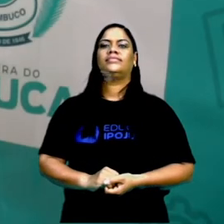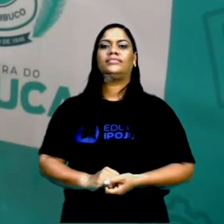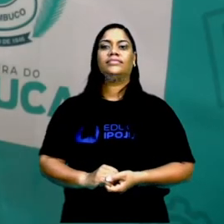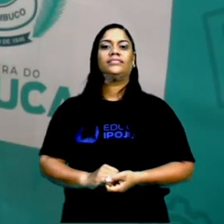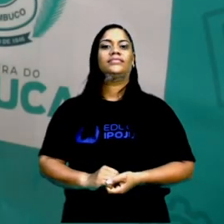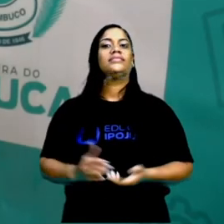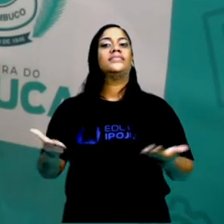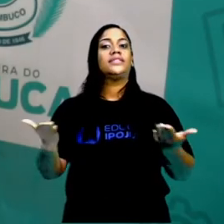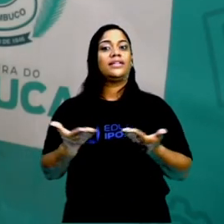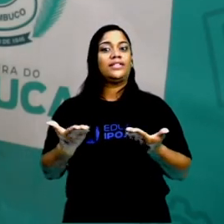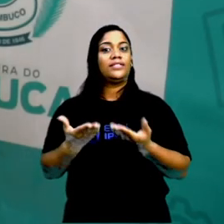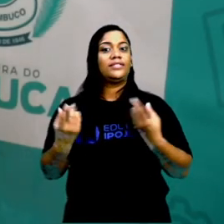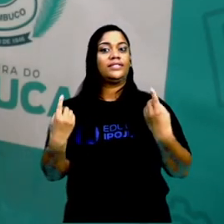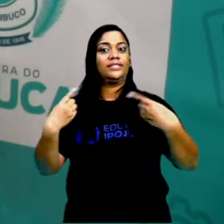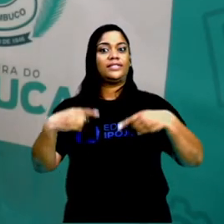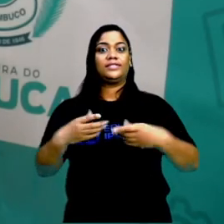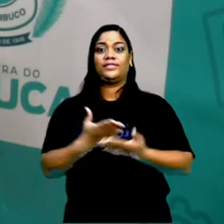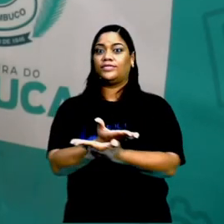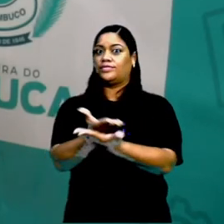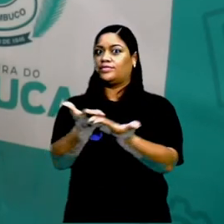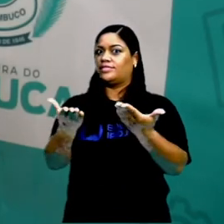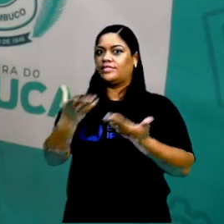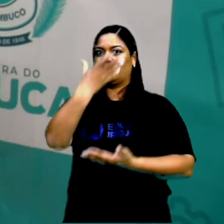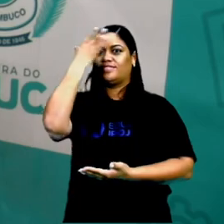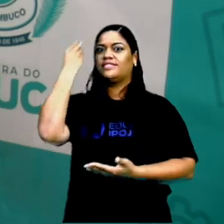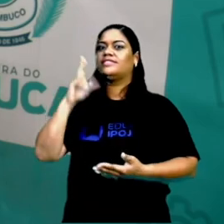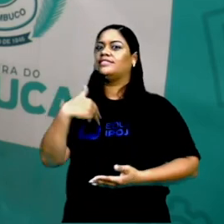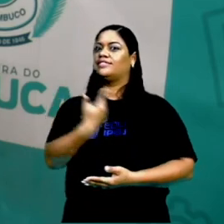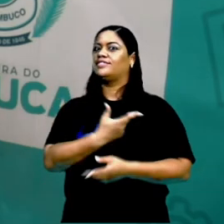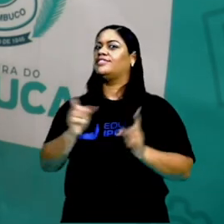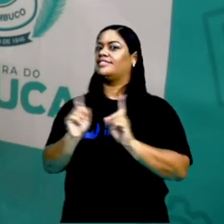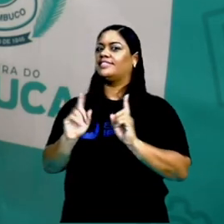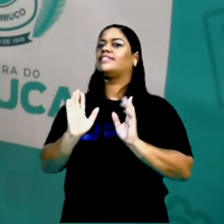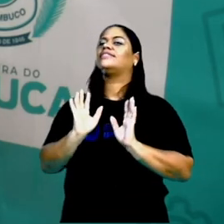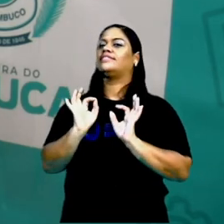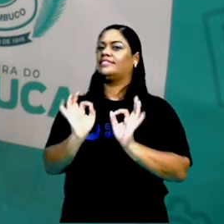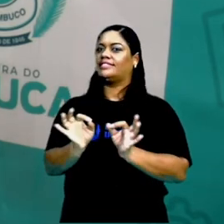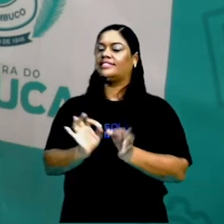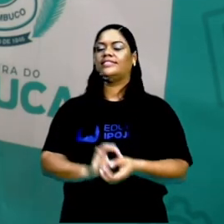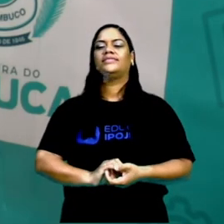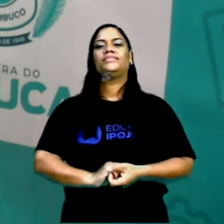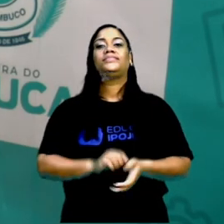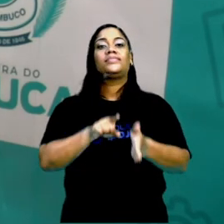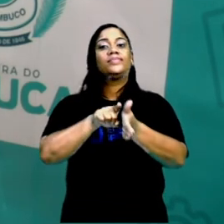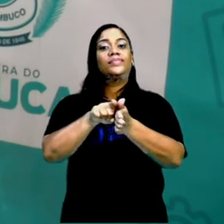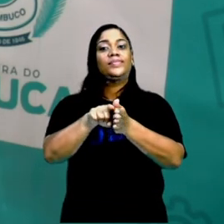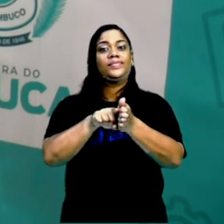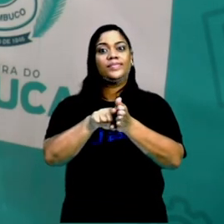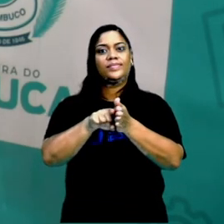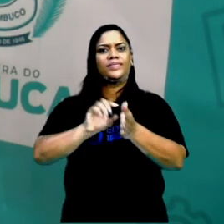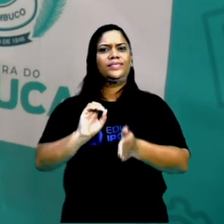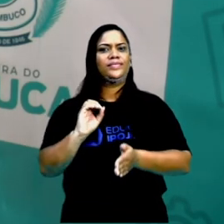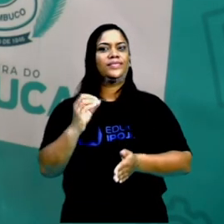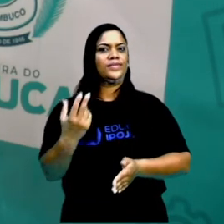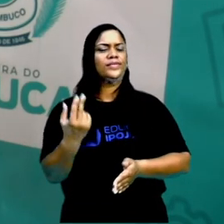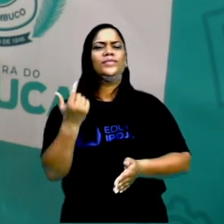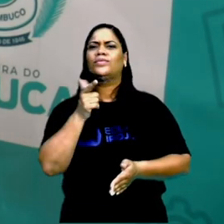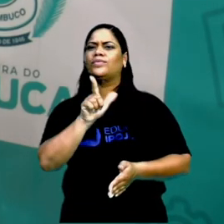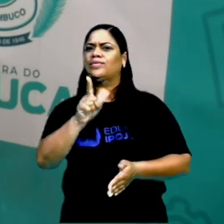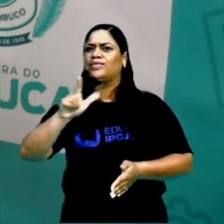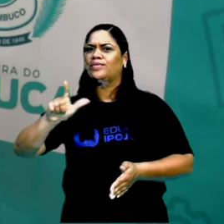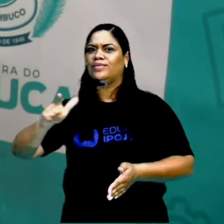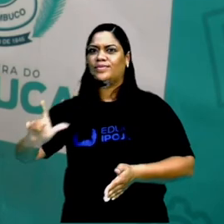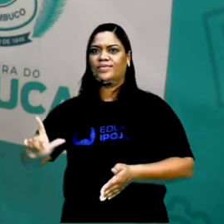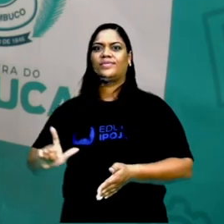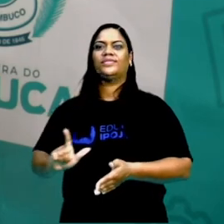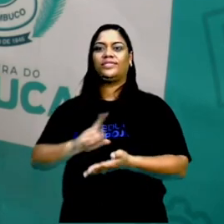Chegamos à hora do nosso desafio, mas vocês não vão esquecer da gente não, tá? Pesquisem outros gêneros que